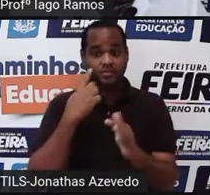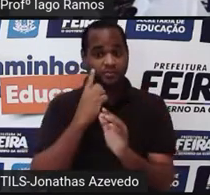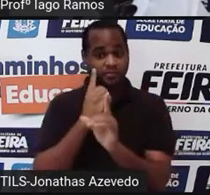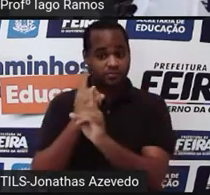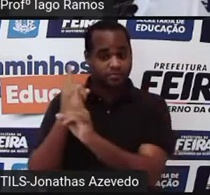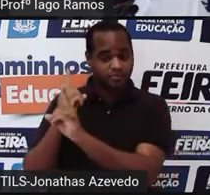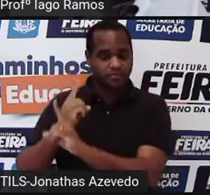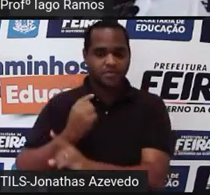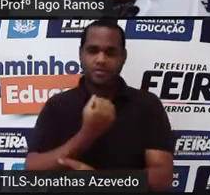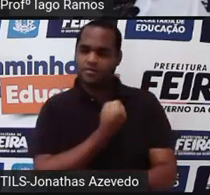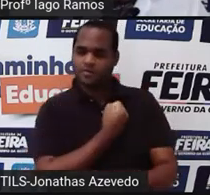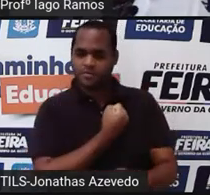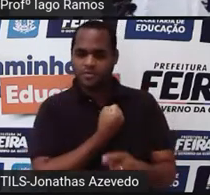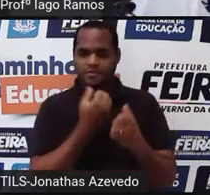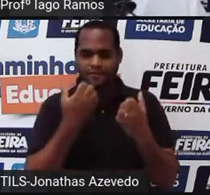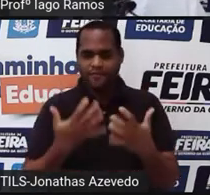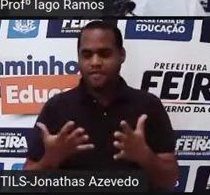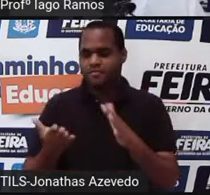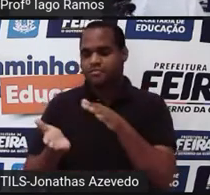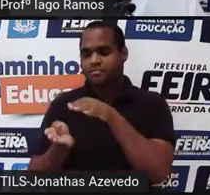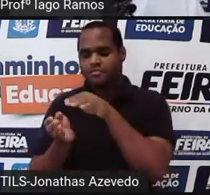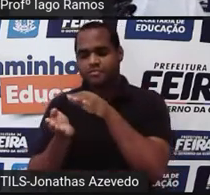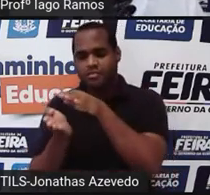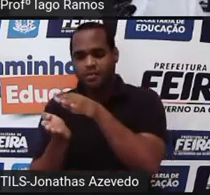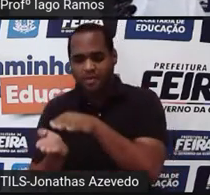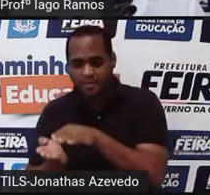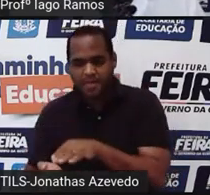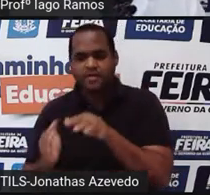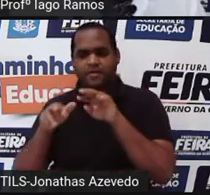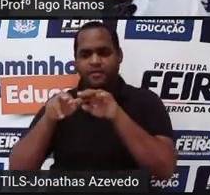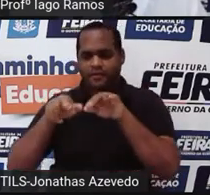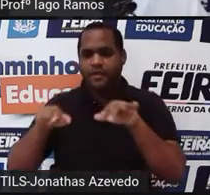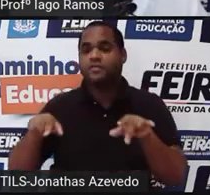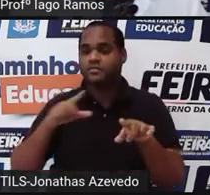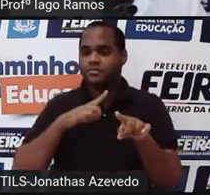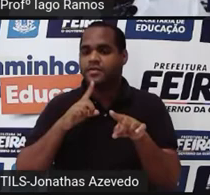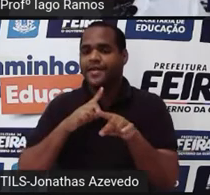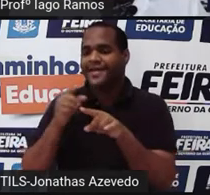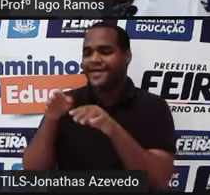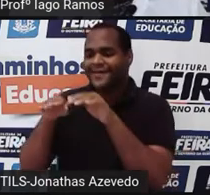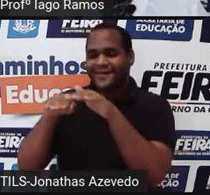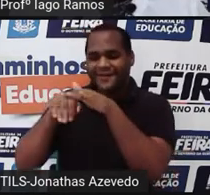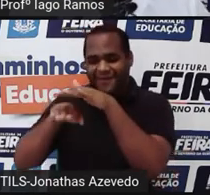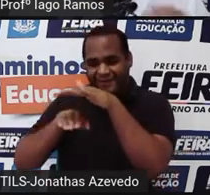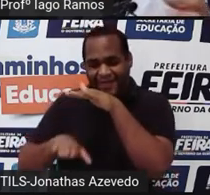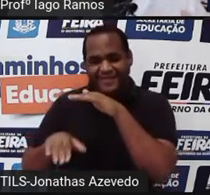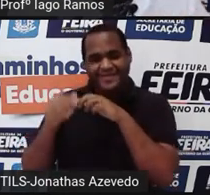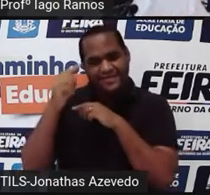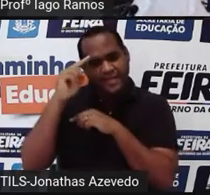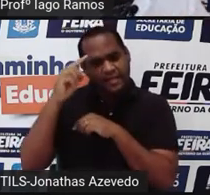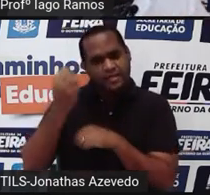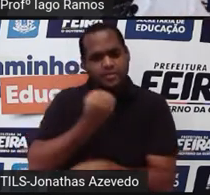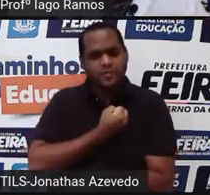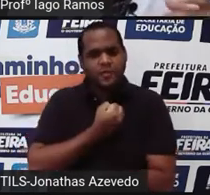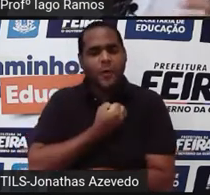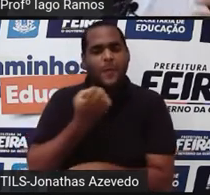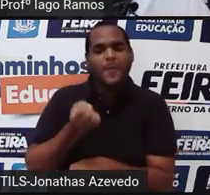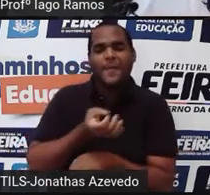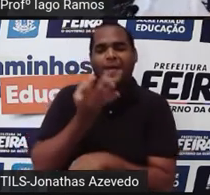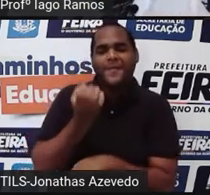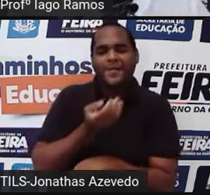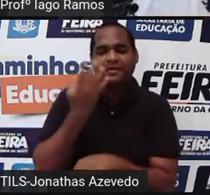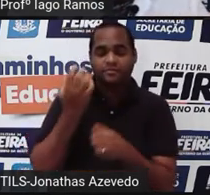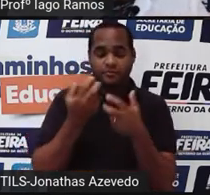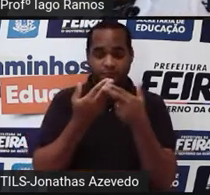total de pastas que tem no armário, tá bom? Se a gente descobrir esse número, que é a quantidade